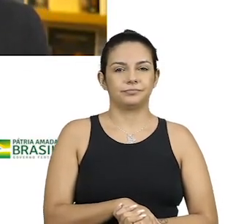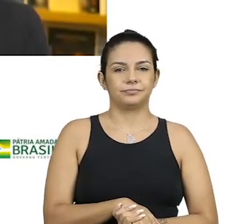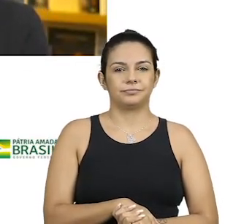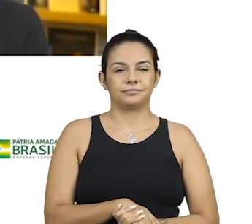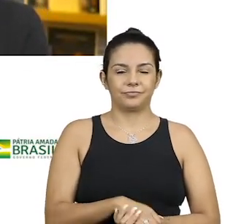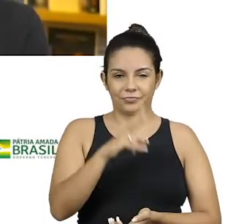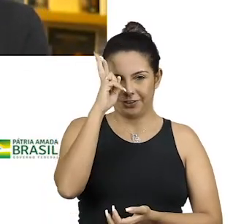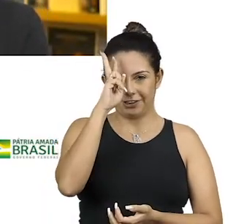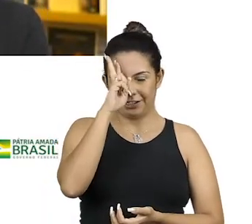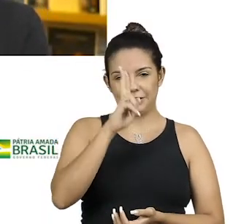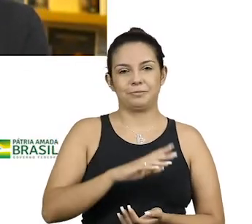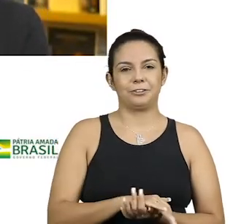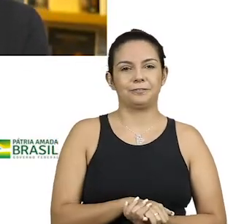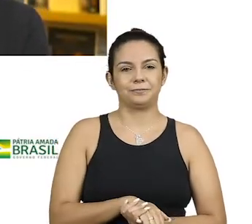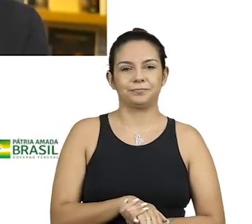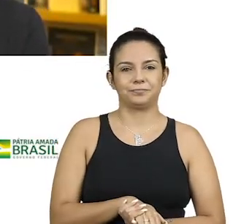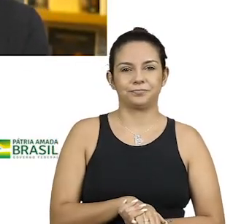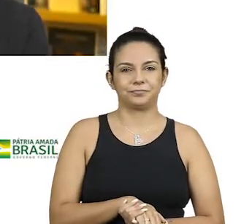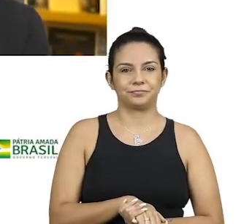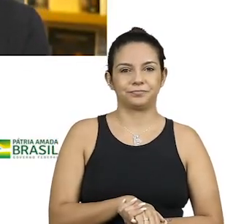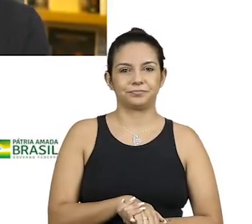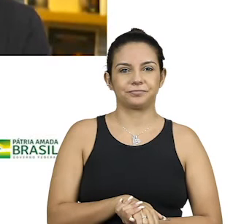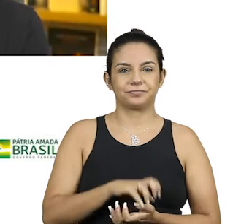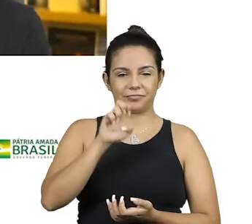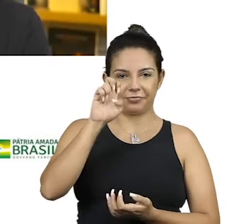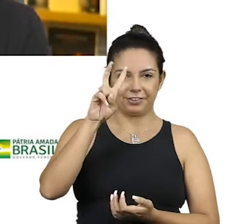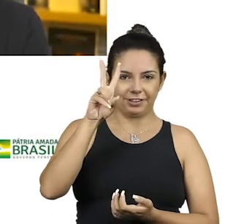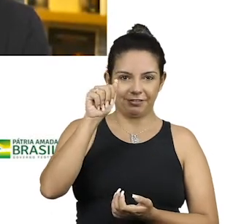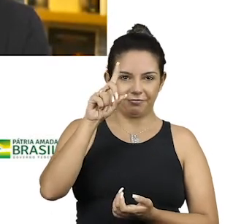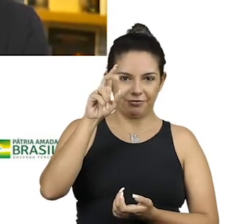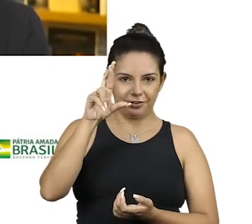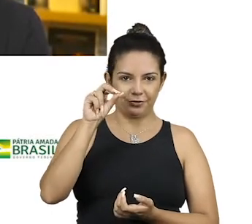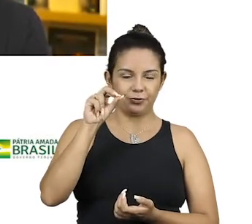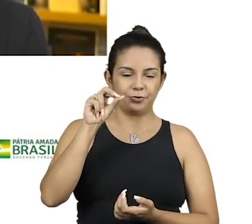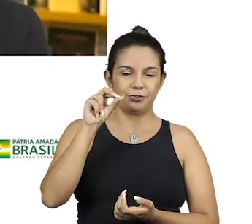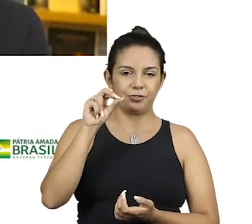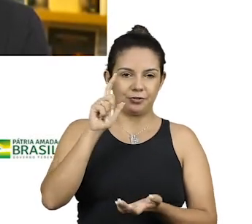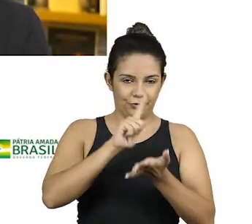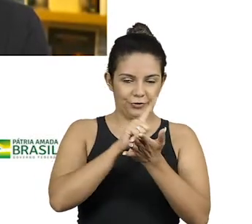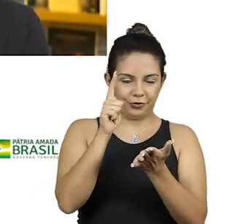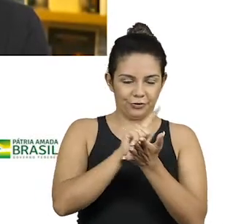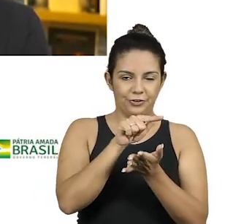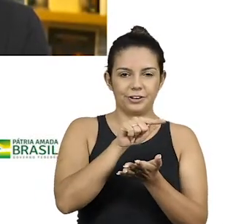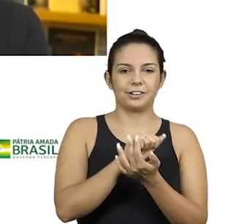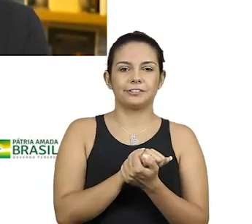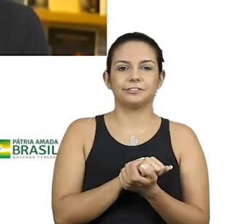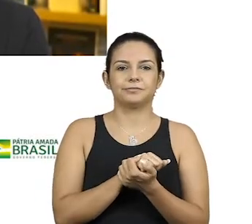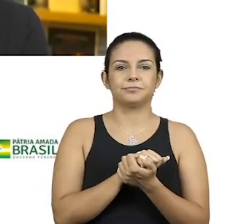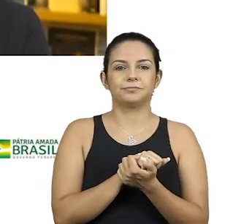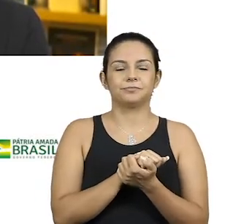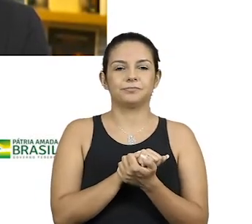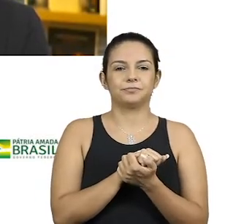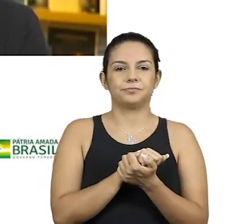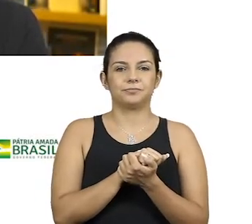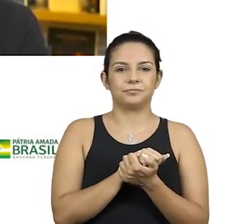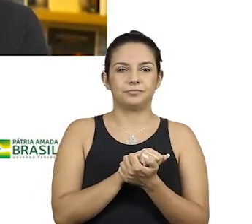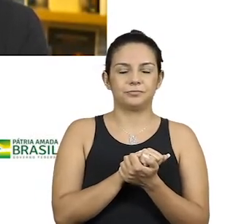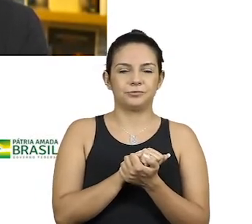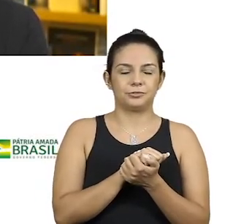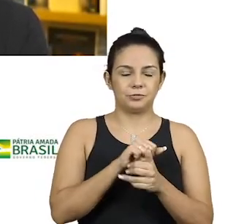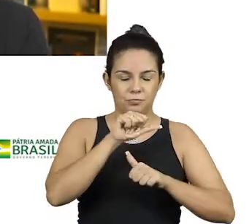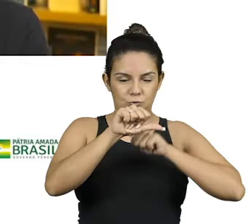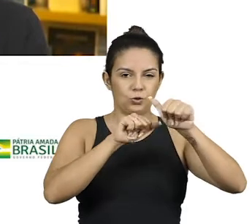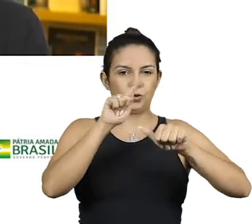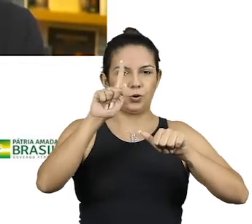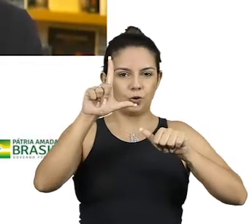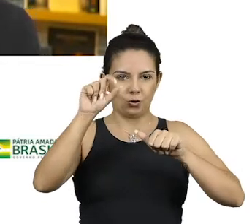eu me lembro o Evandro Carlos Andrade, o grande jornalista que revolucionou o Globo